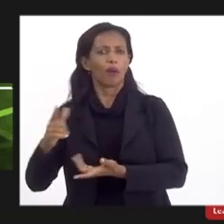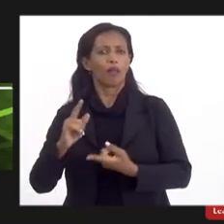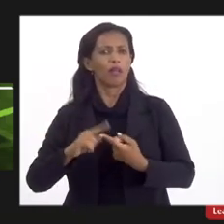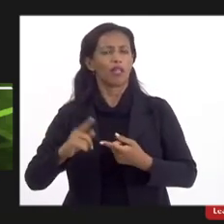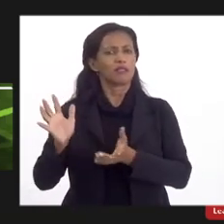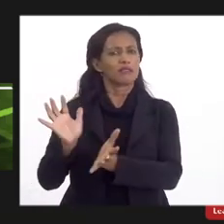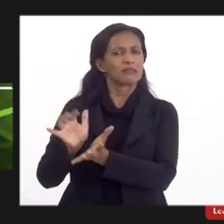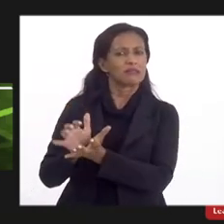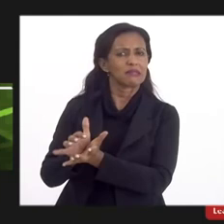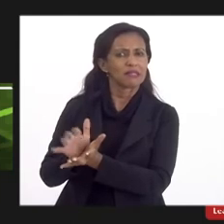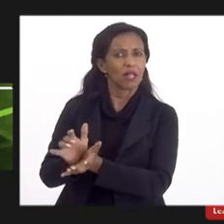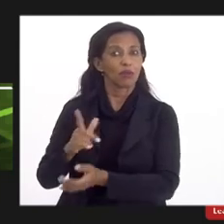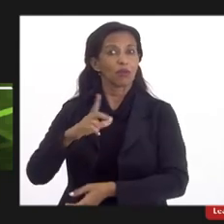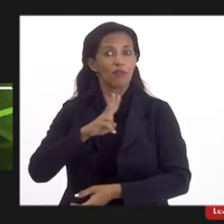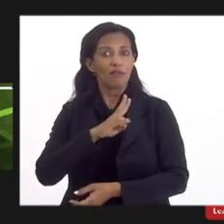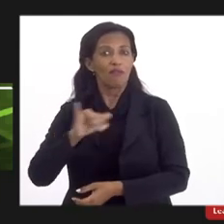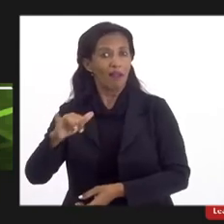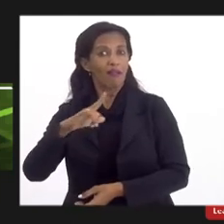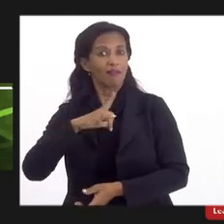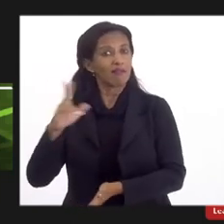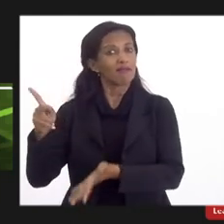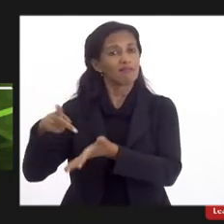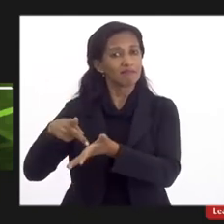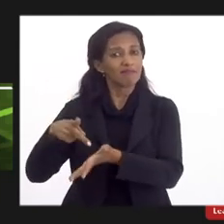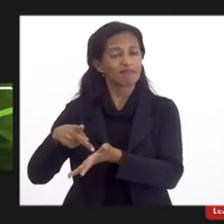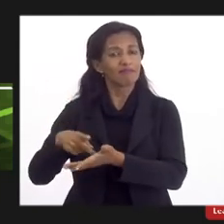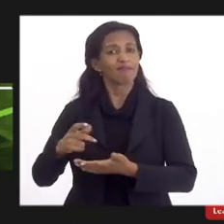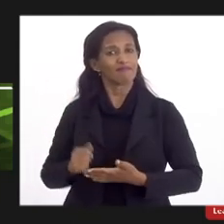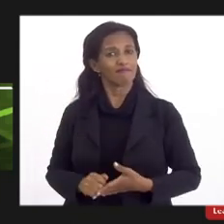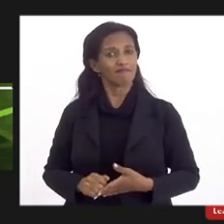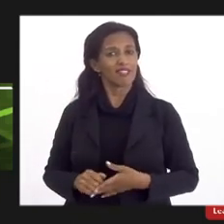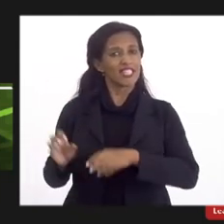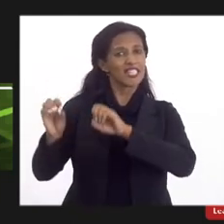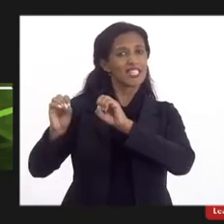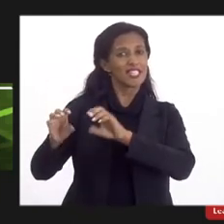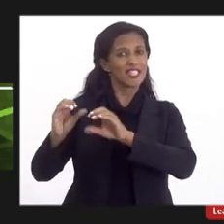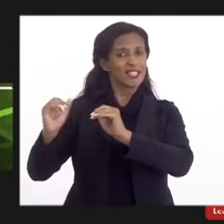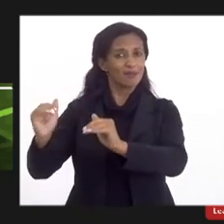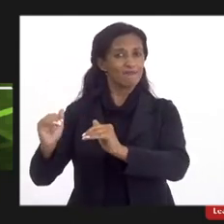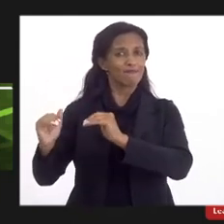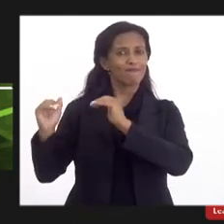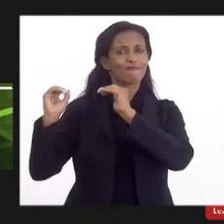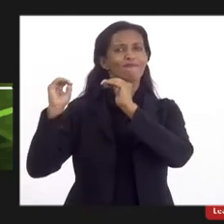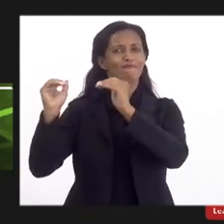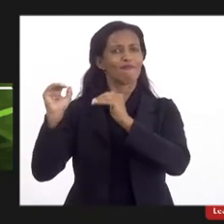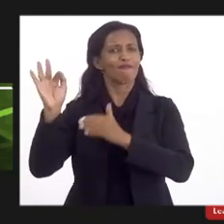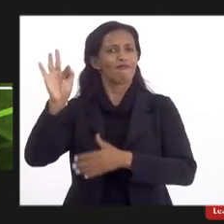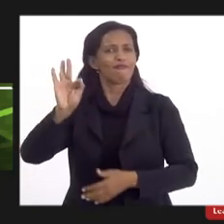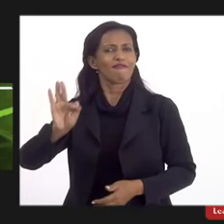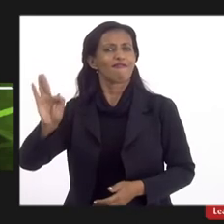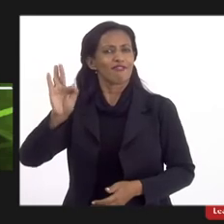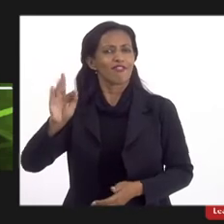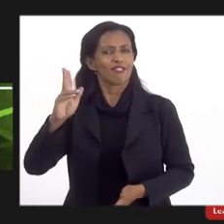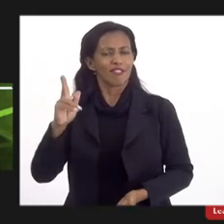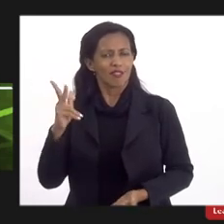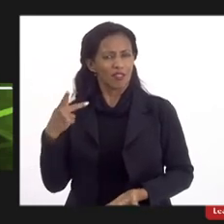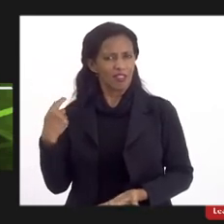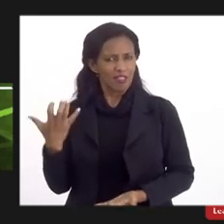Cruz vai ter realmente ensino superior eu queria deixar registrado